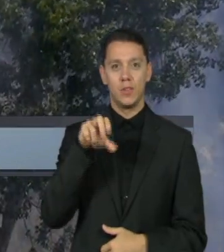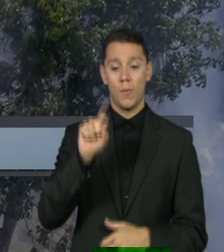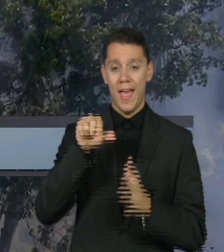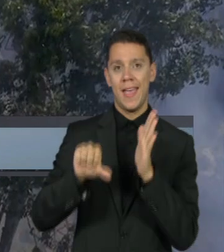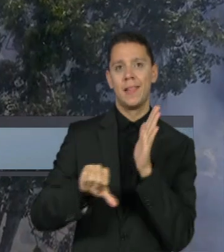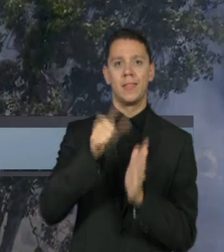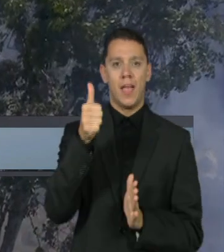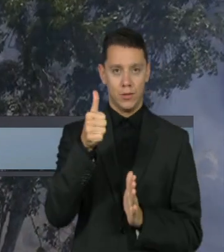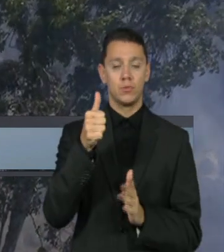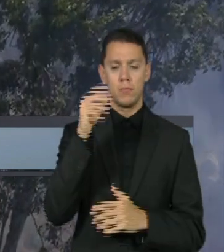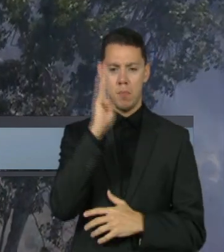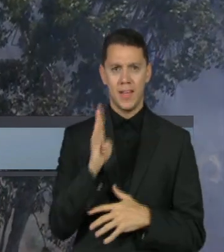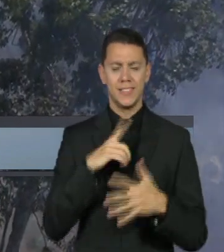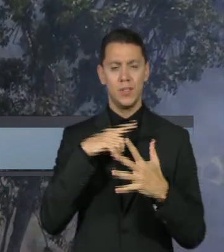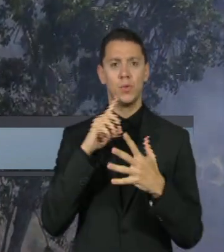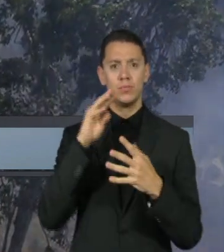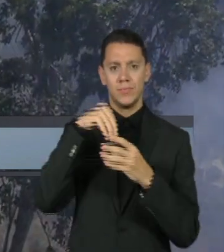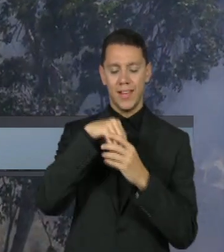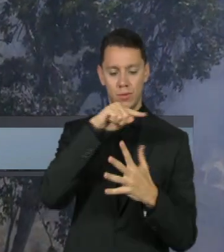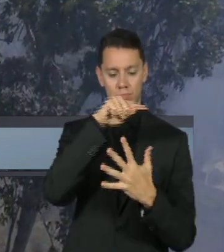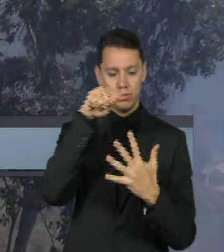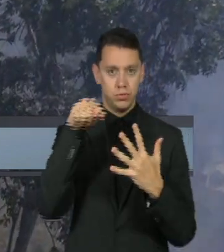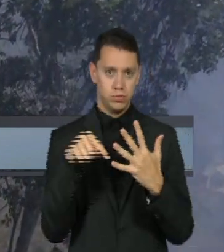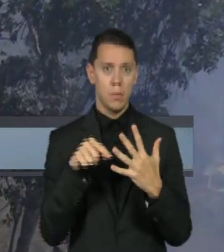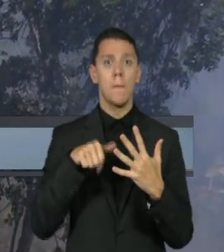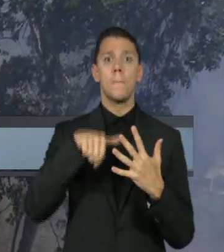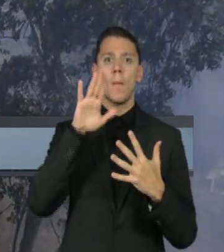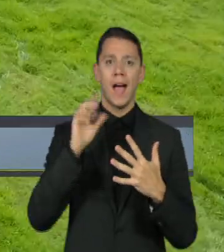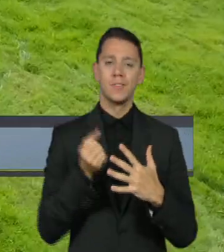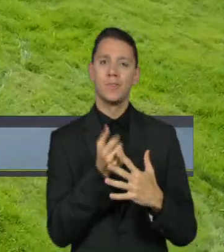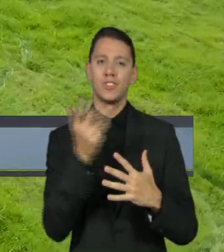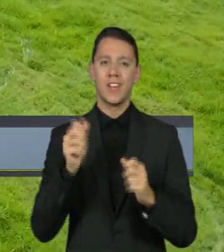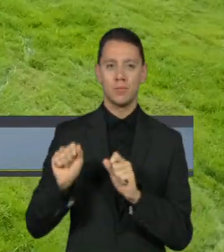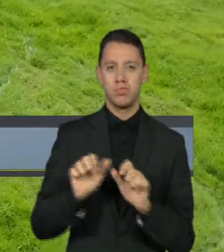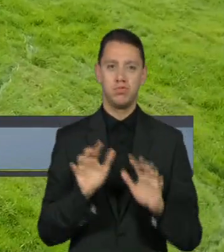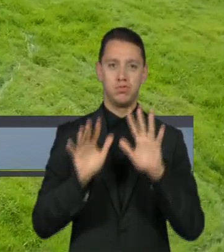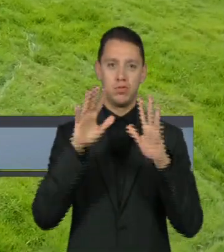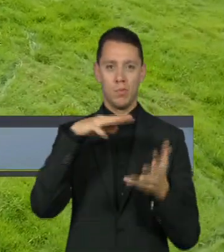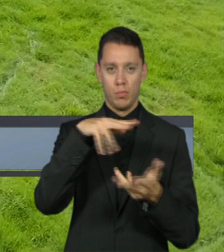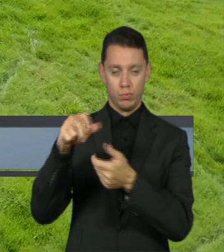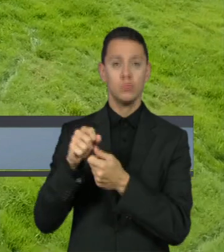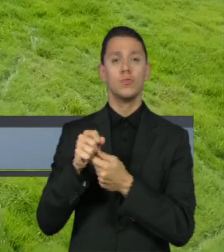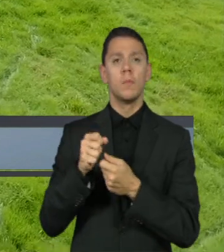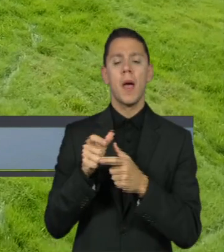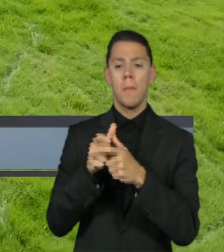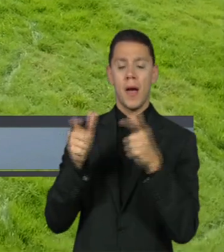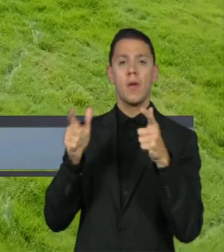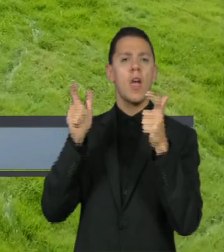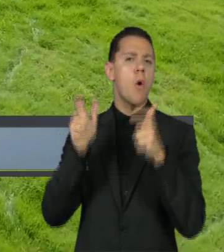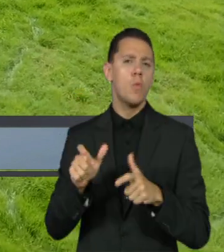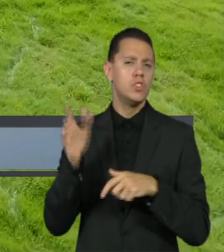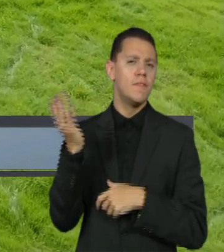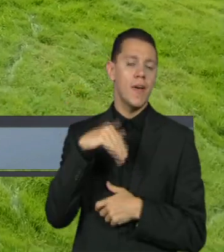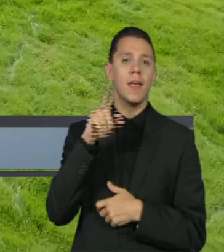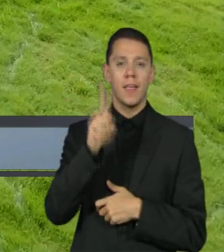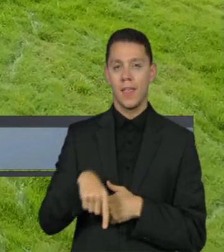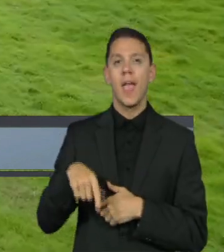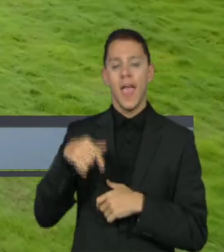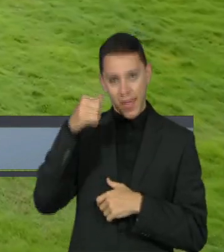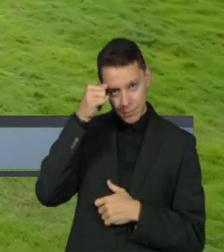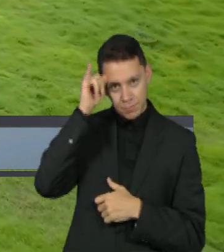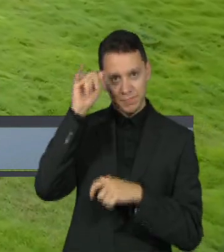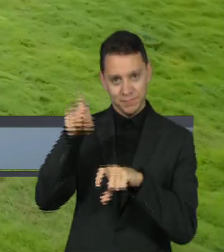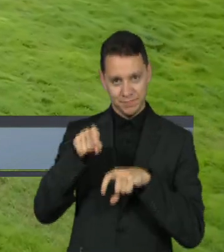Brasil é um dos cinco maiores emissores de metano em todo o mundo, boa parte vinda da atividade pecuária, um dos